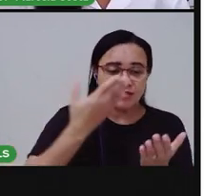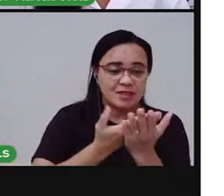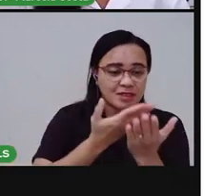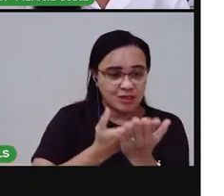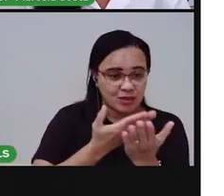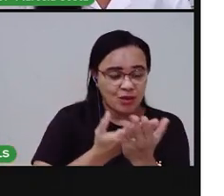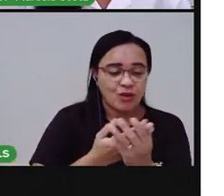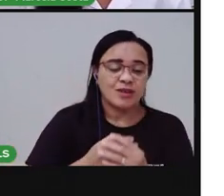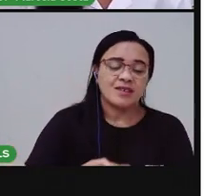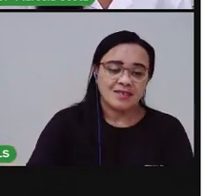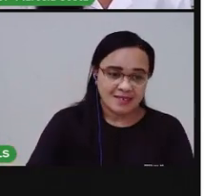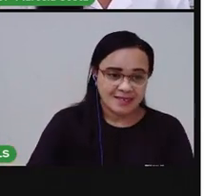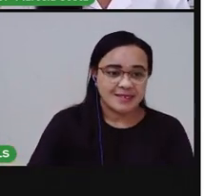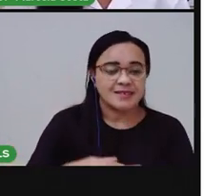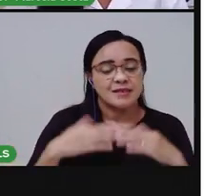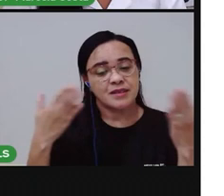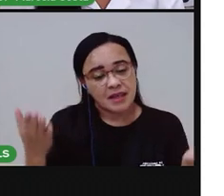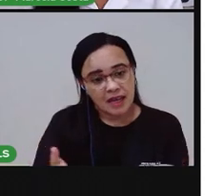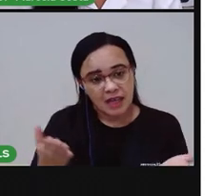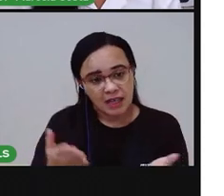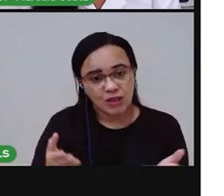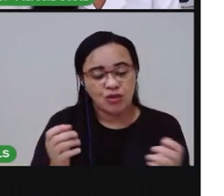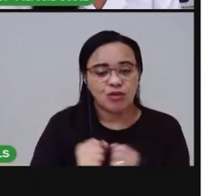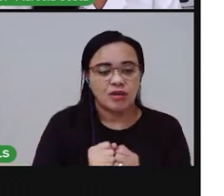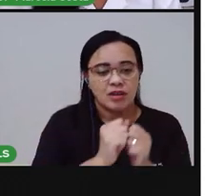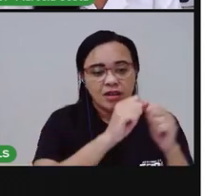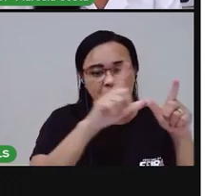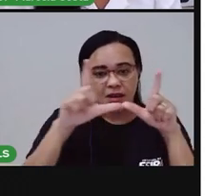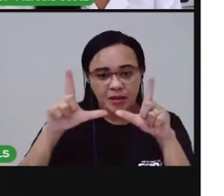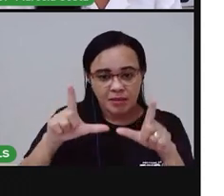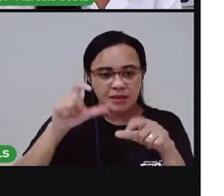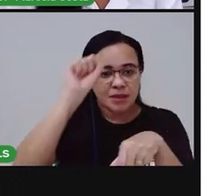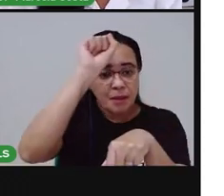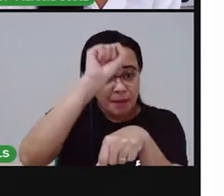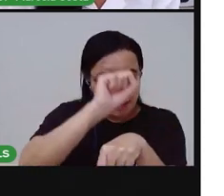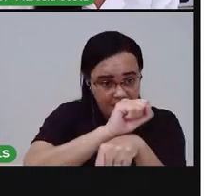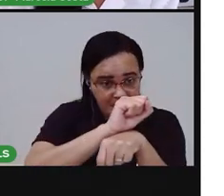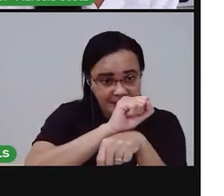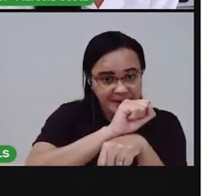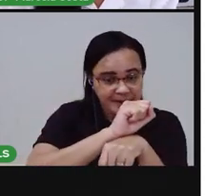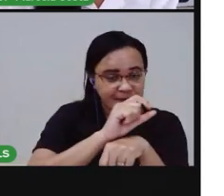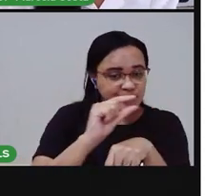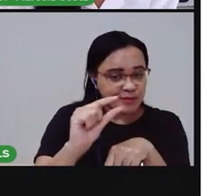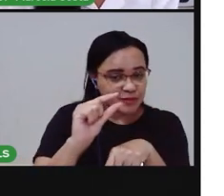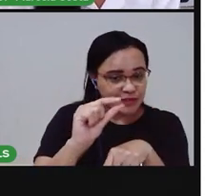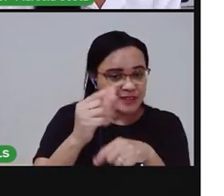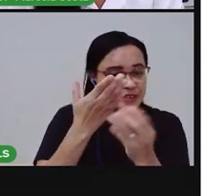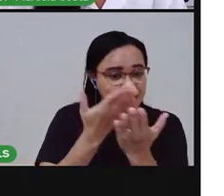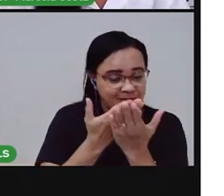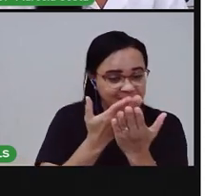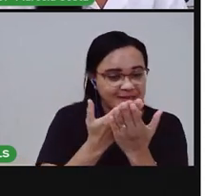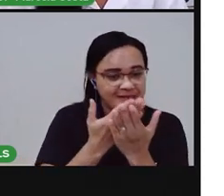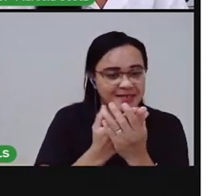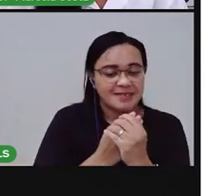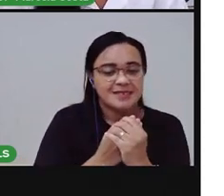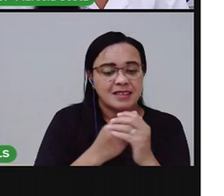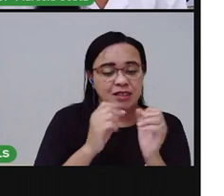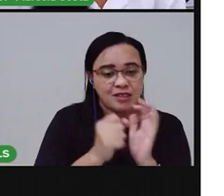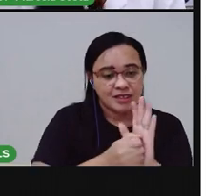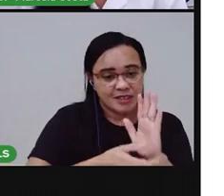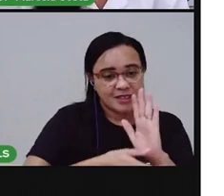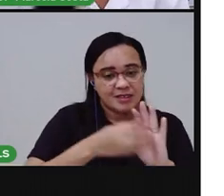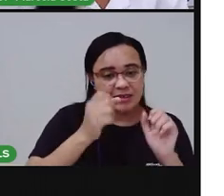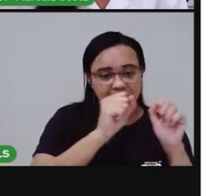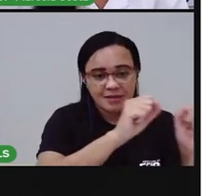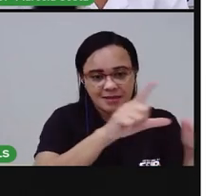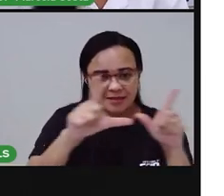Agora, crianças, a gente vai pausar aqui essa apresentação, tá? aula. Vou retirar para